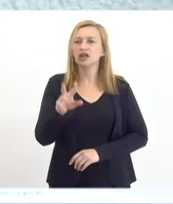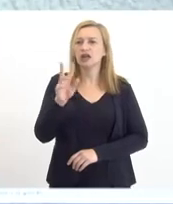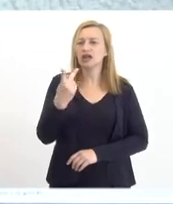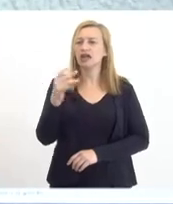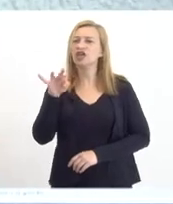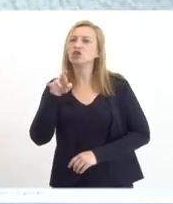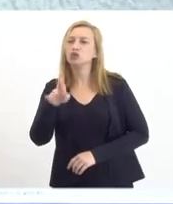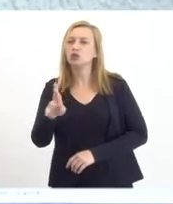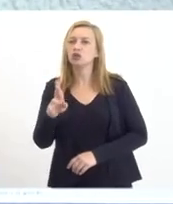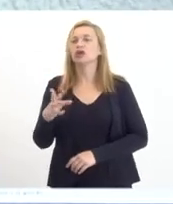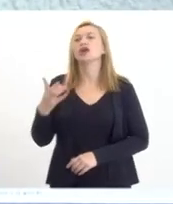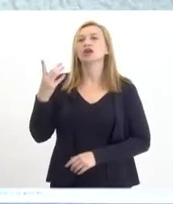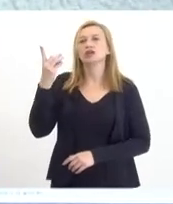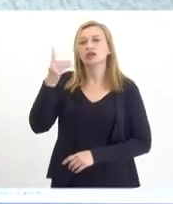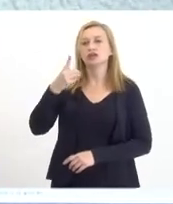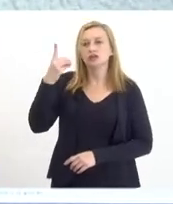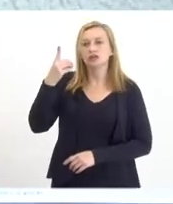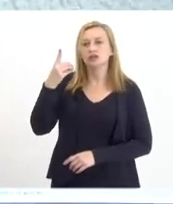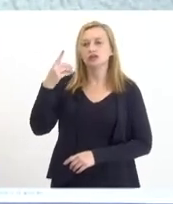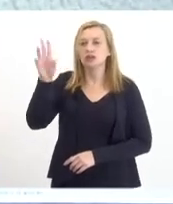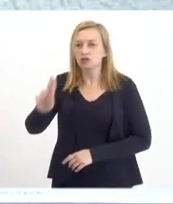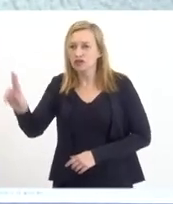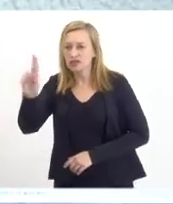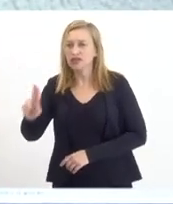da Universidade Rural,